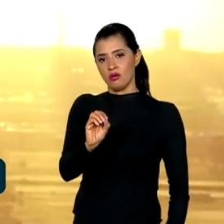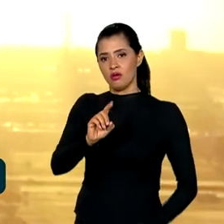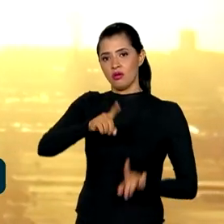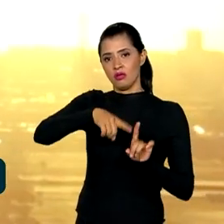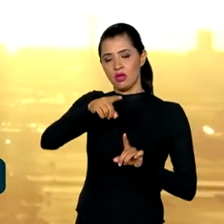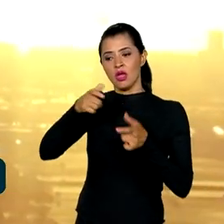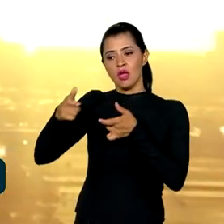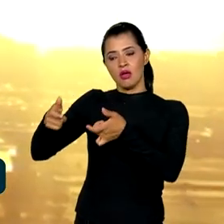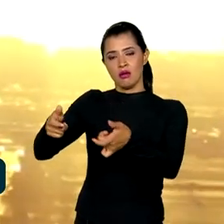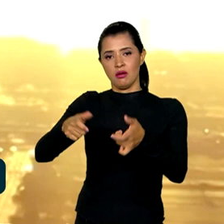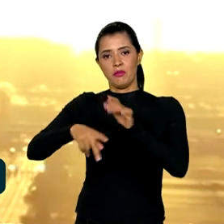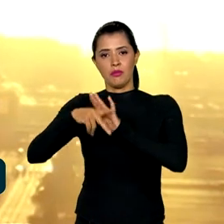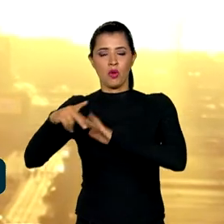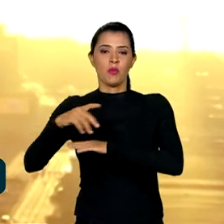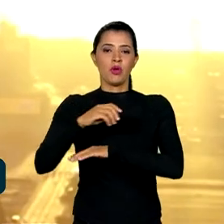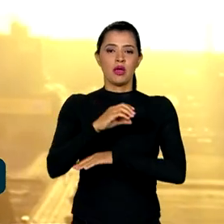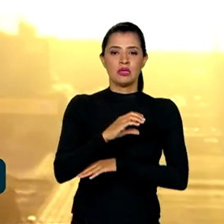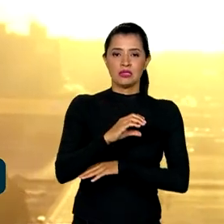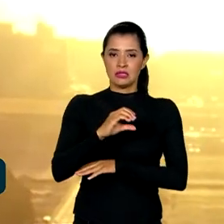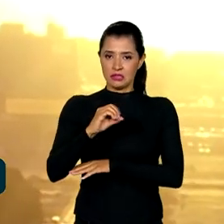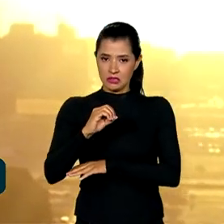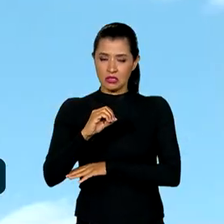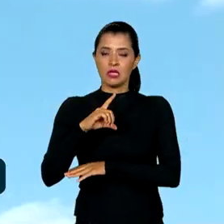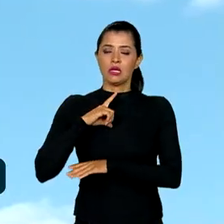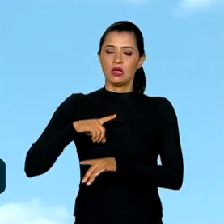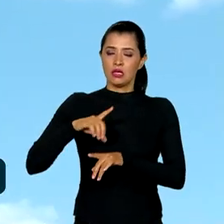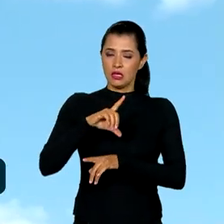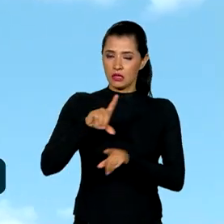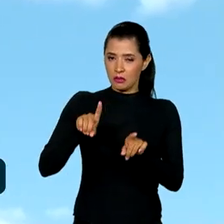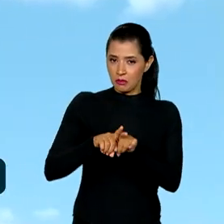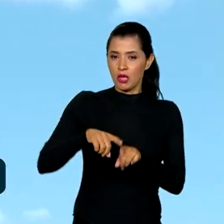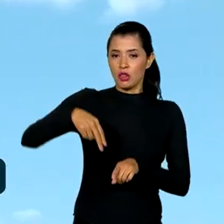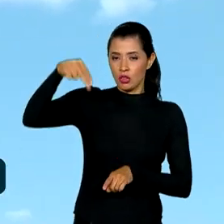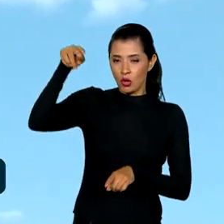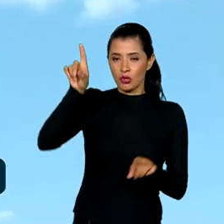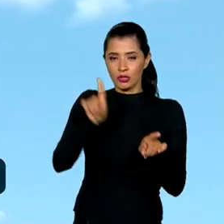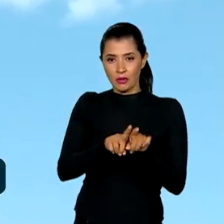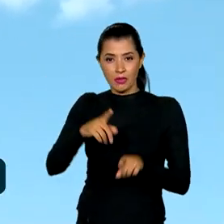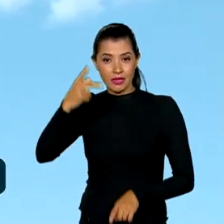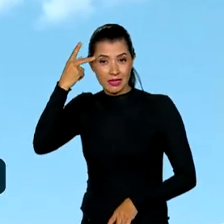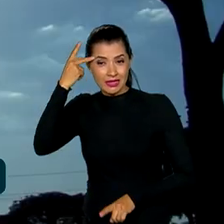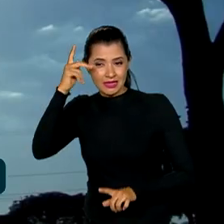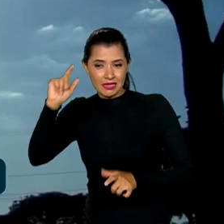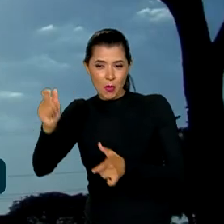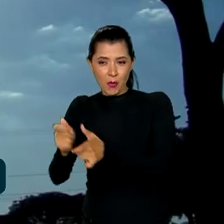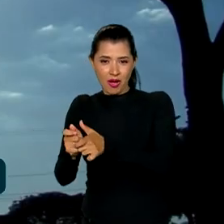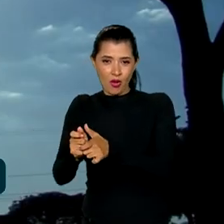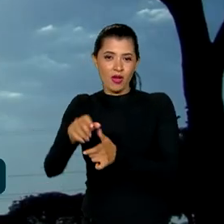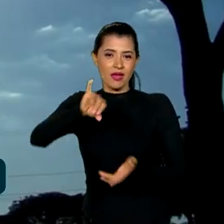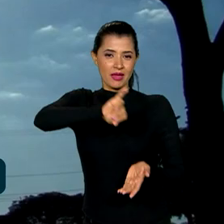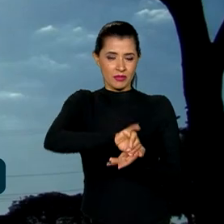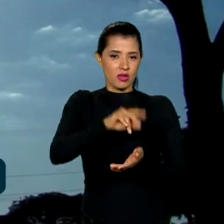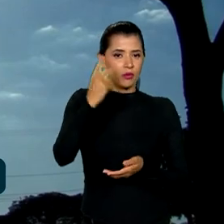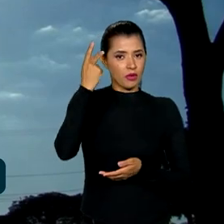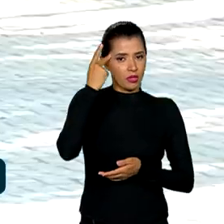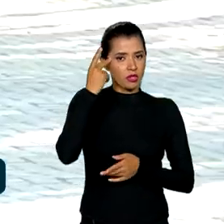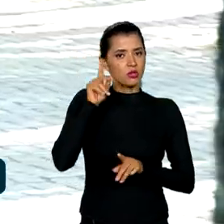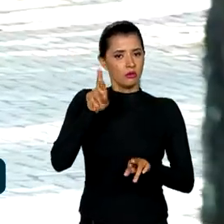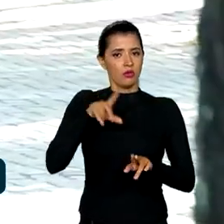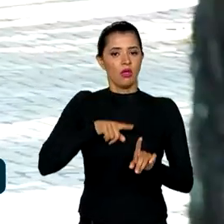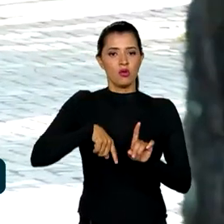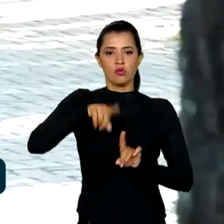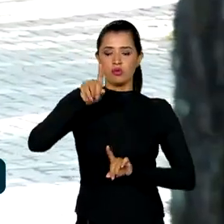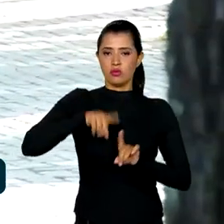em áreas das regiões centro-oeste e norte, além do interior de São Paulo. Na capital paulista, são esperadas